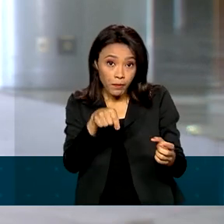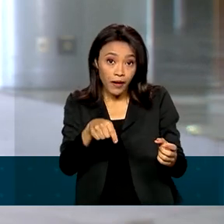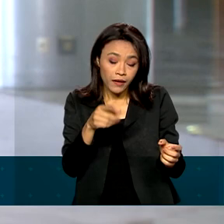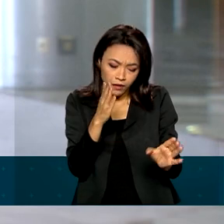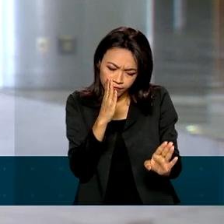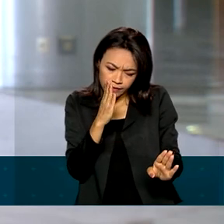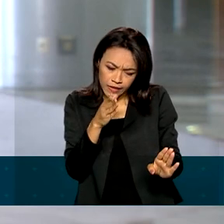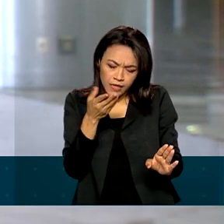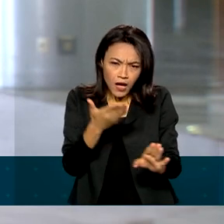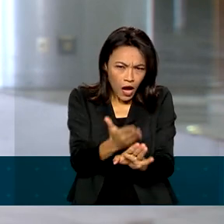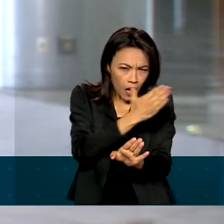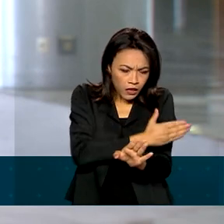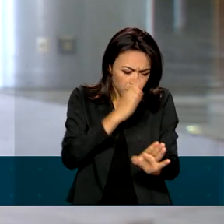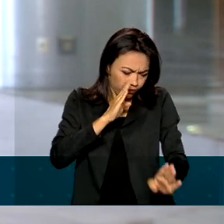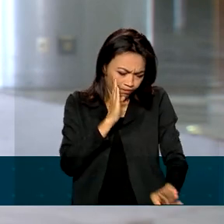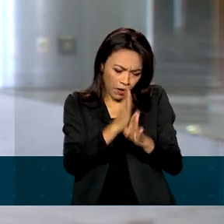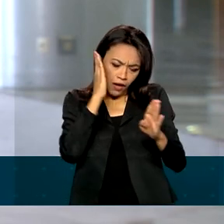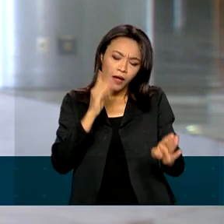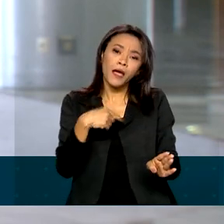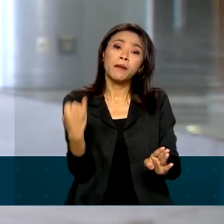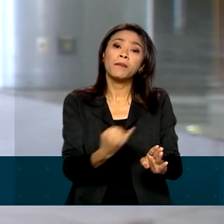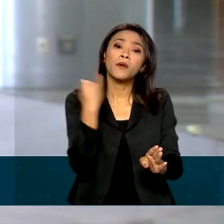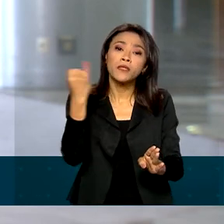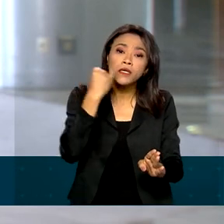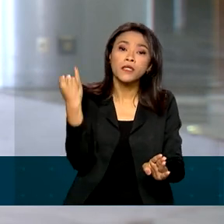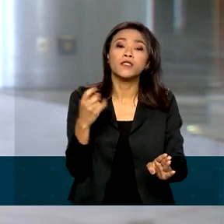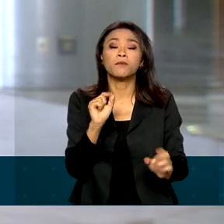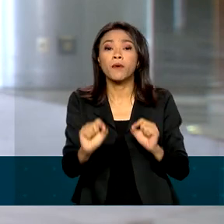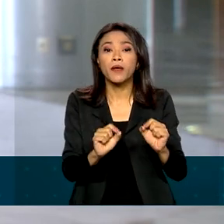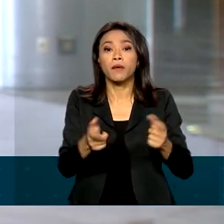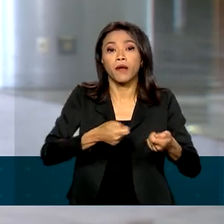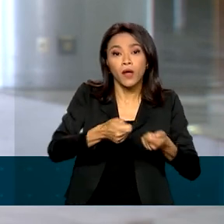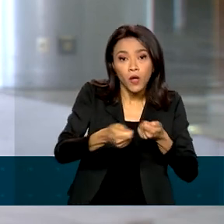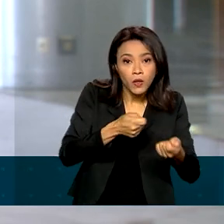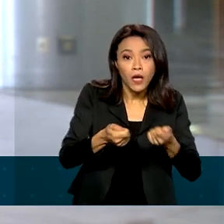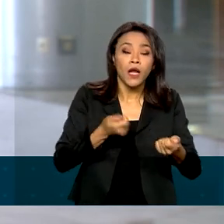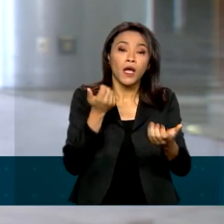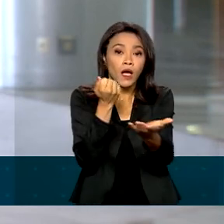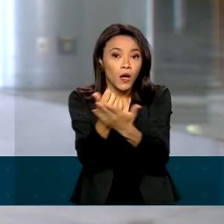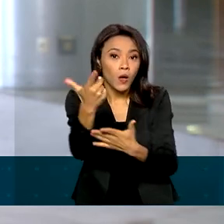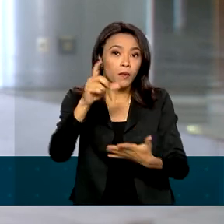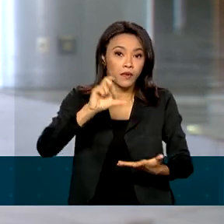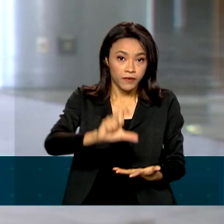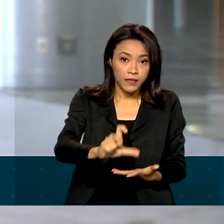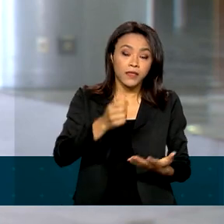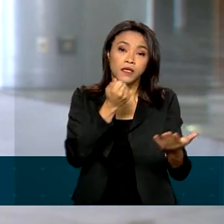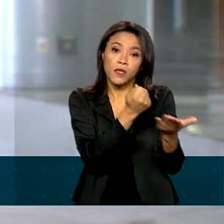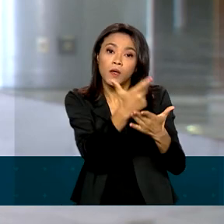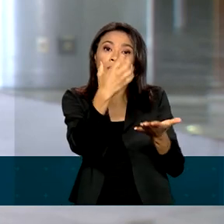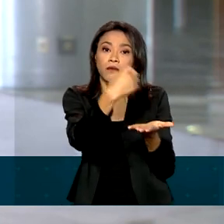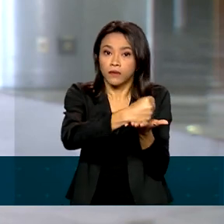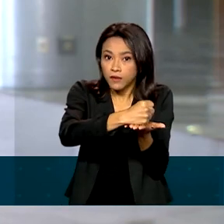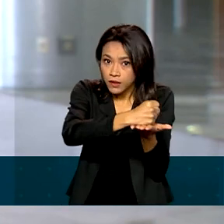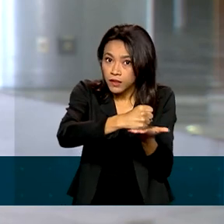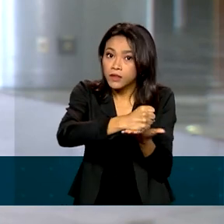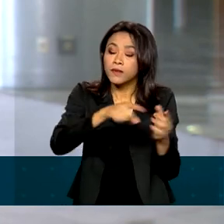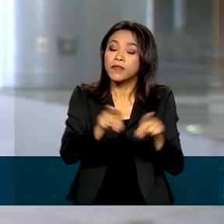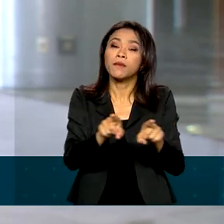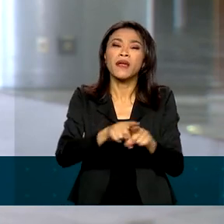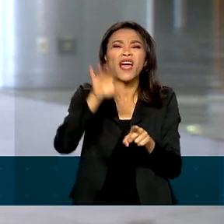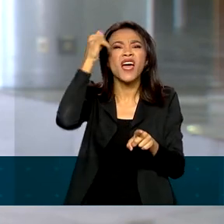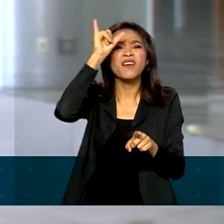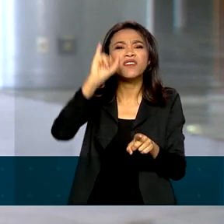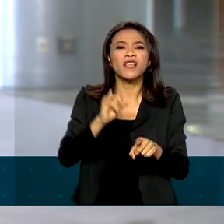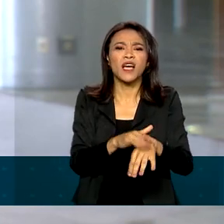doença é importante, né, para a gestão, né, da compra de vacinas, de medicamentos e também, é claro, para evitar a